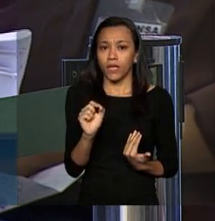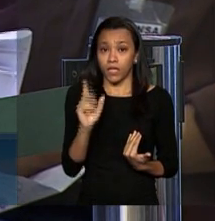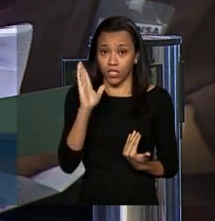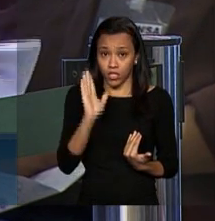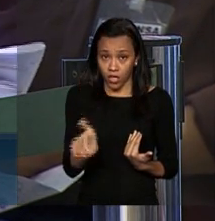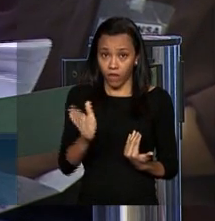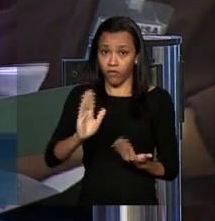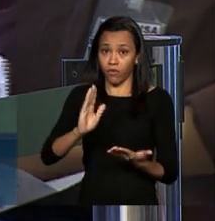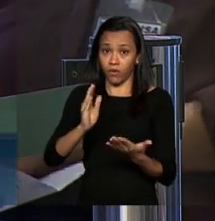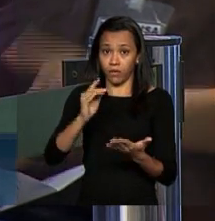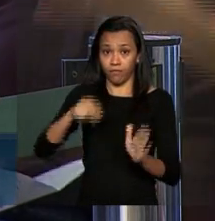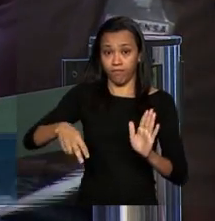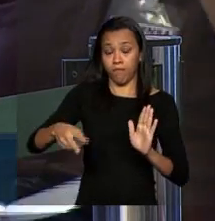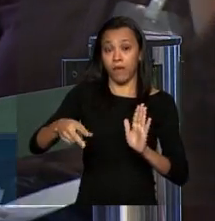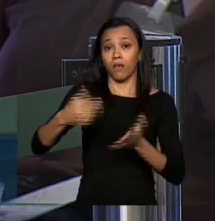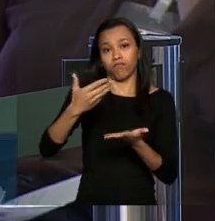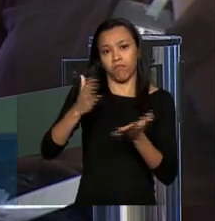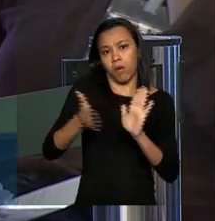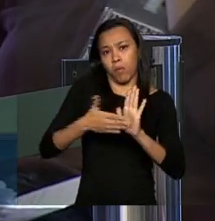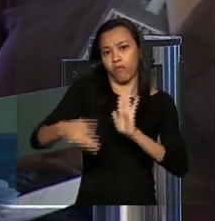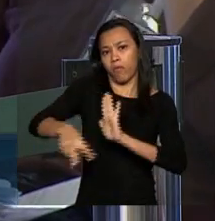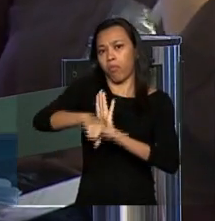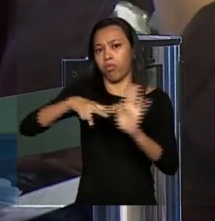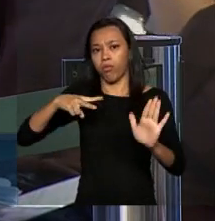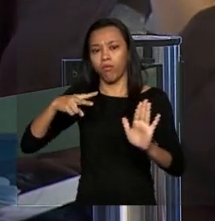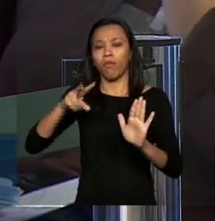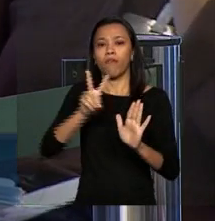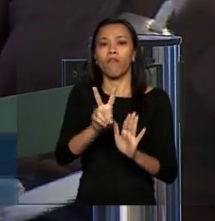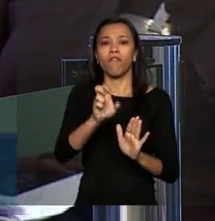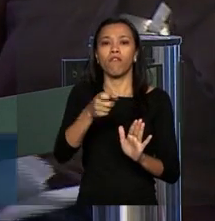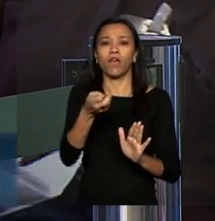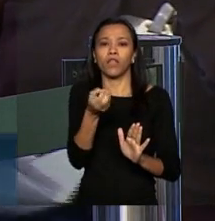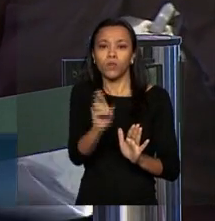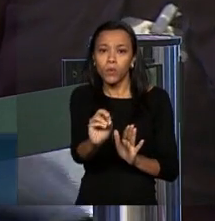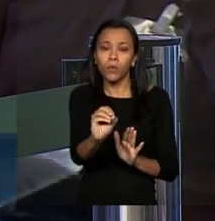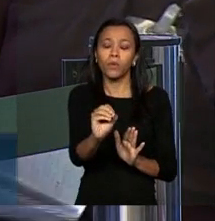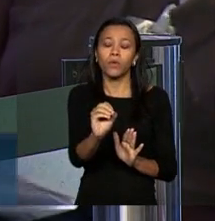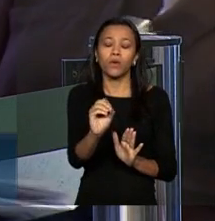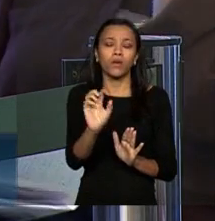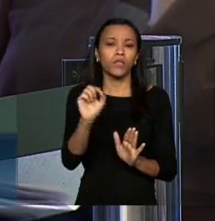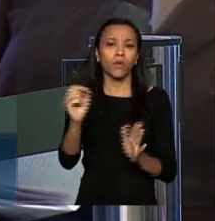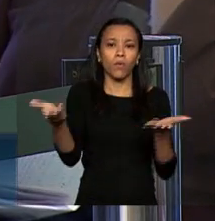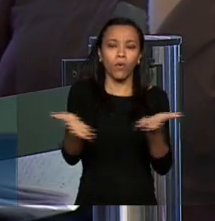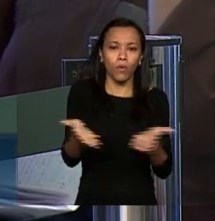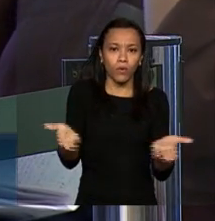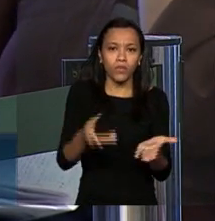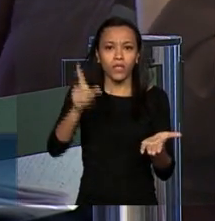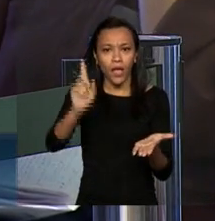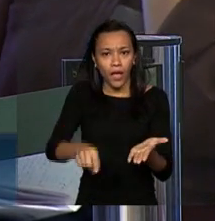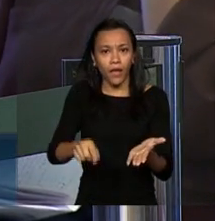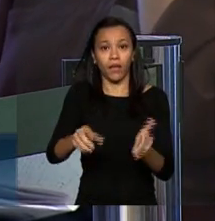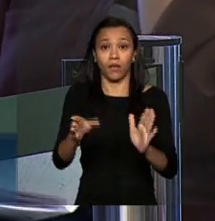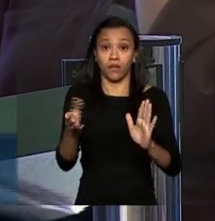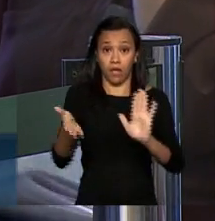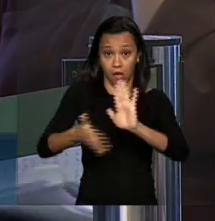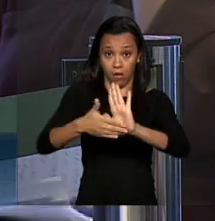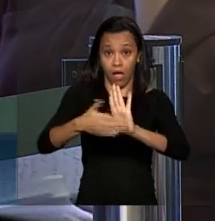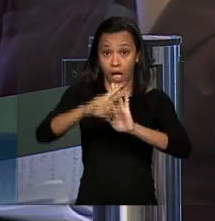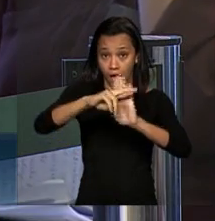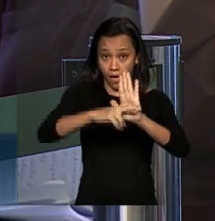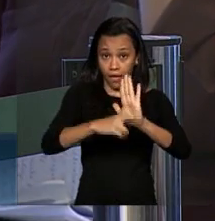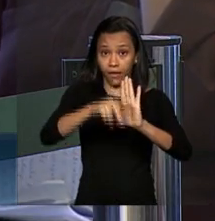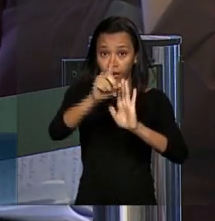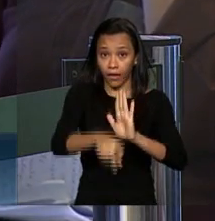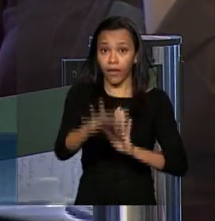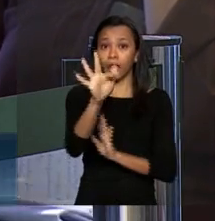derrubado foi vetado com o que é hoje eu queria ter uma análise do por exemplo o que vigora hoje é o fator previdenciário em relação